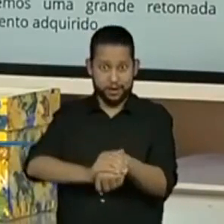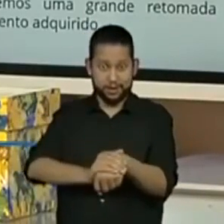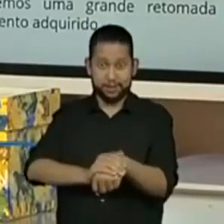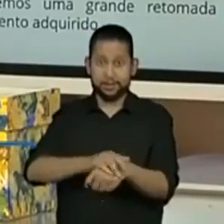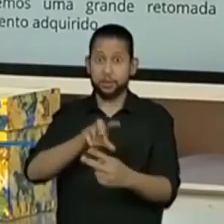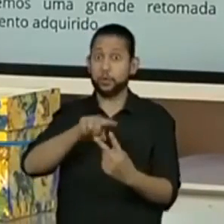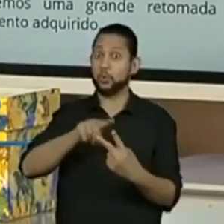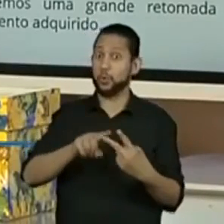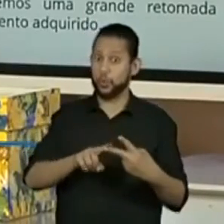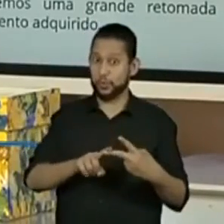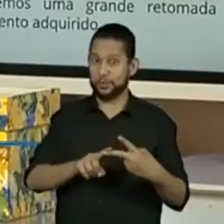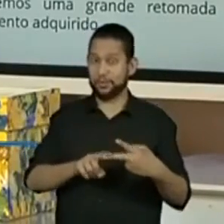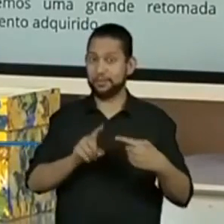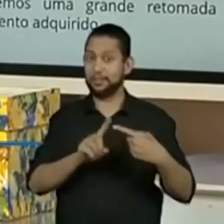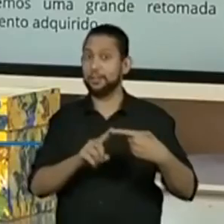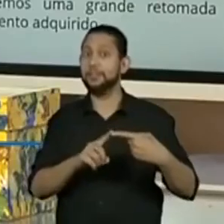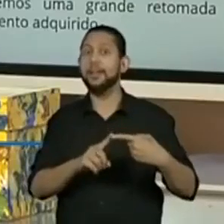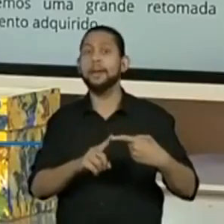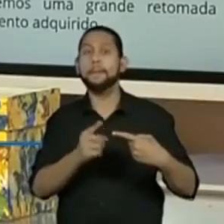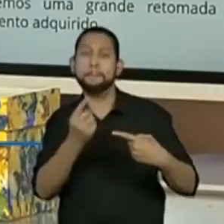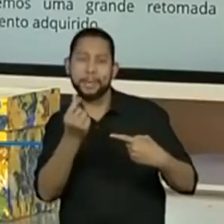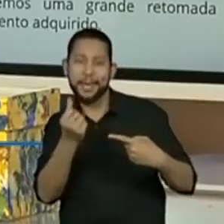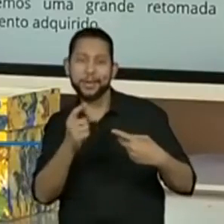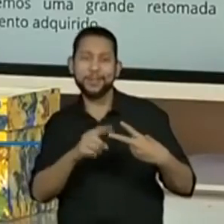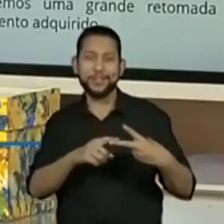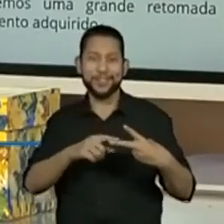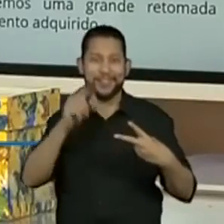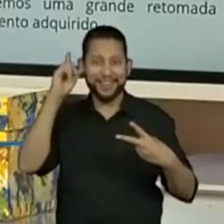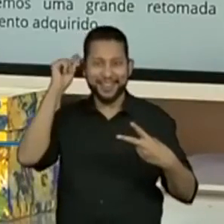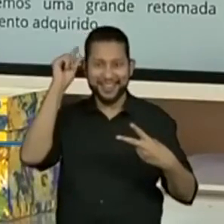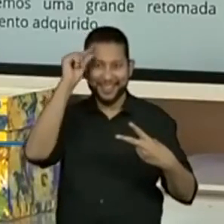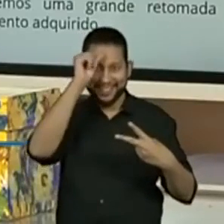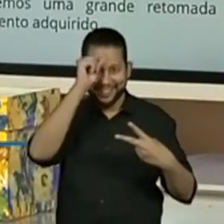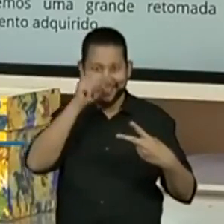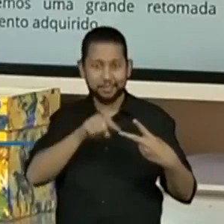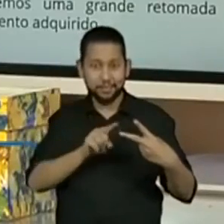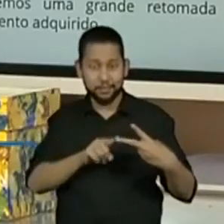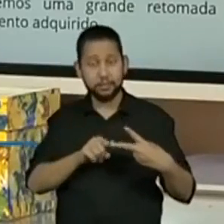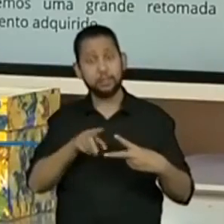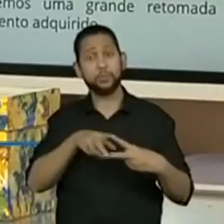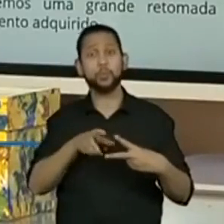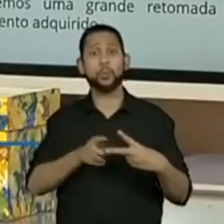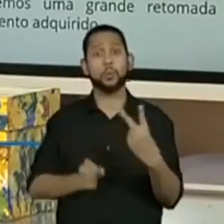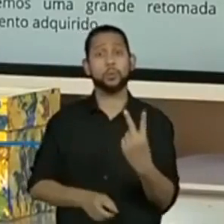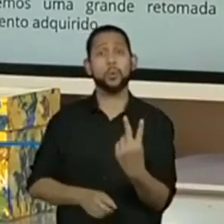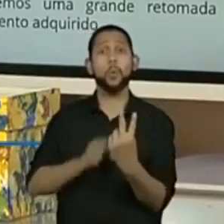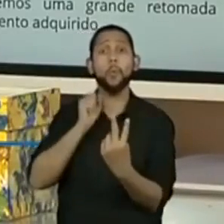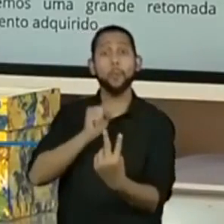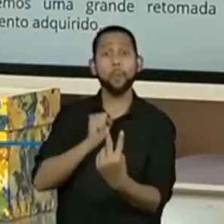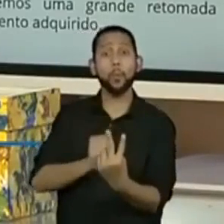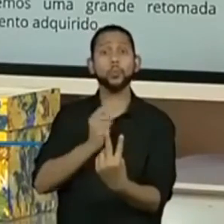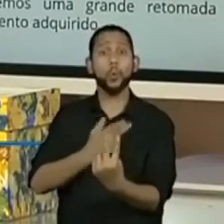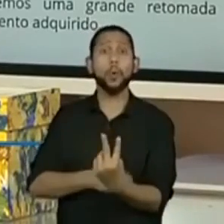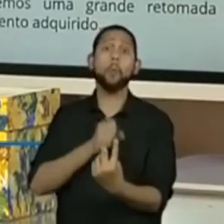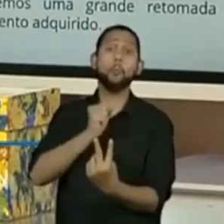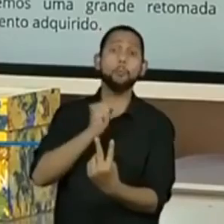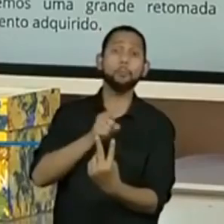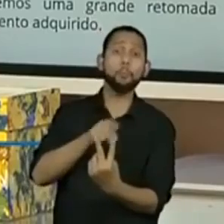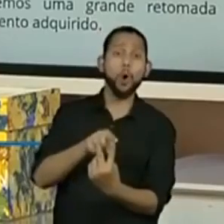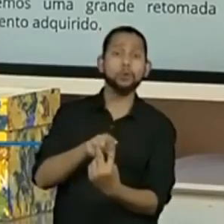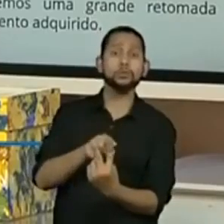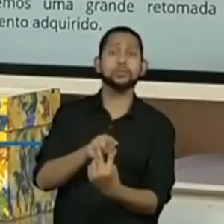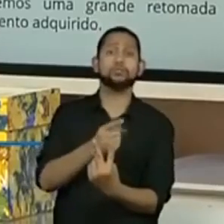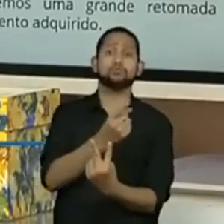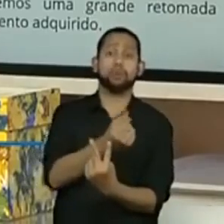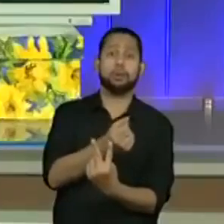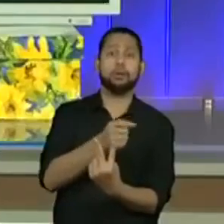dois do cara e coroa, então o espaço amostral é dois. Dois vão ser os possíveis resultados, certo?